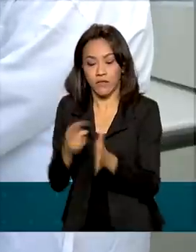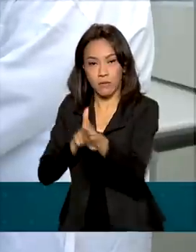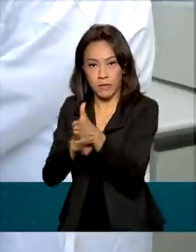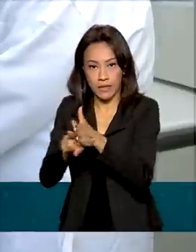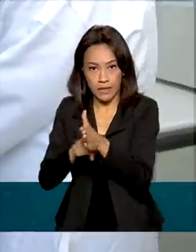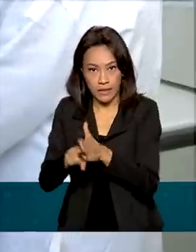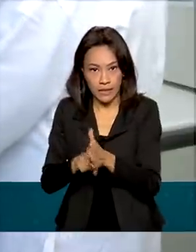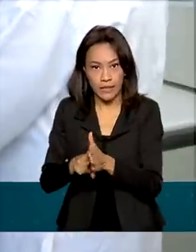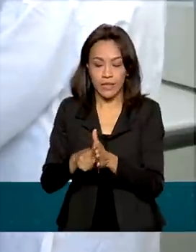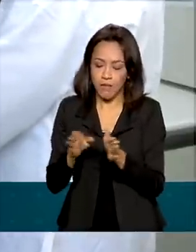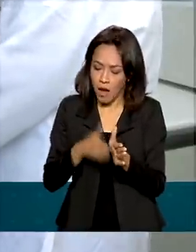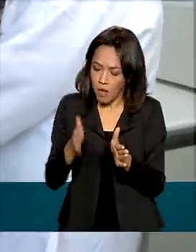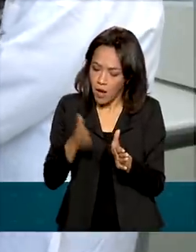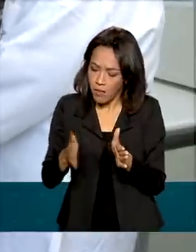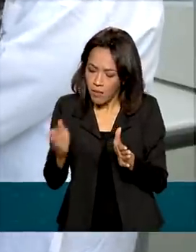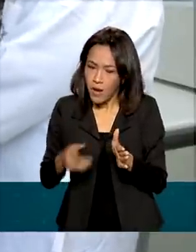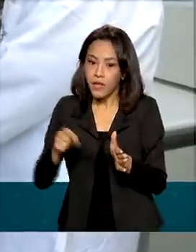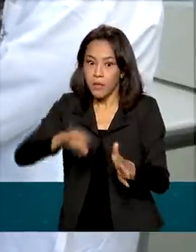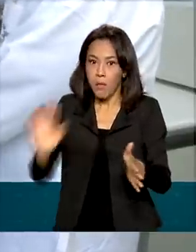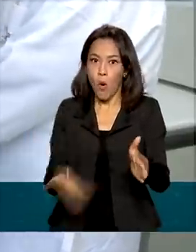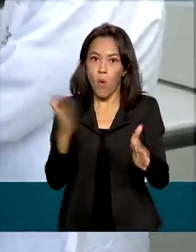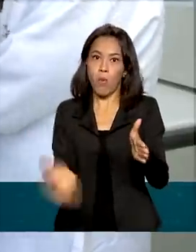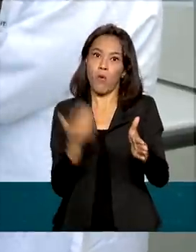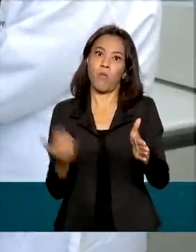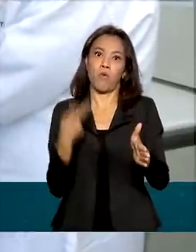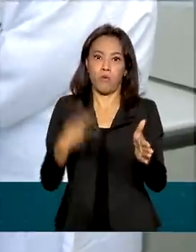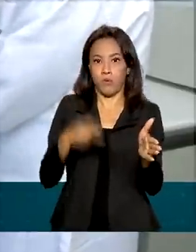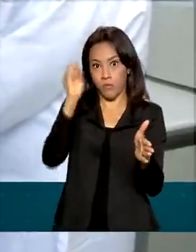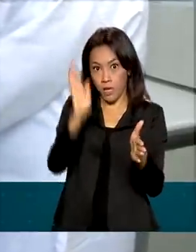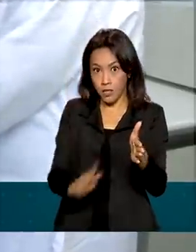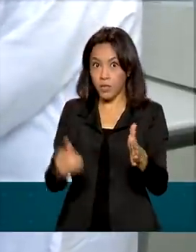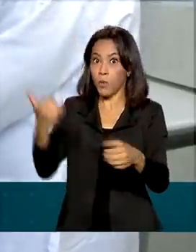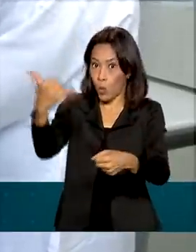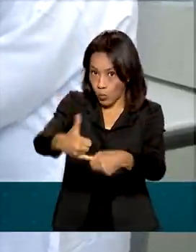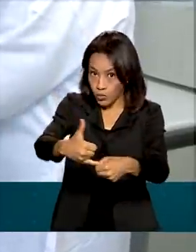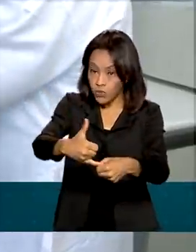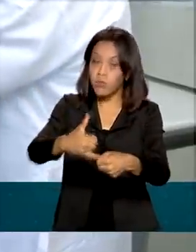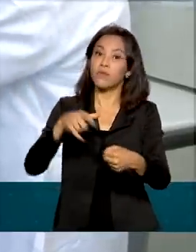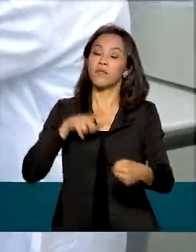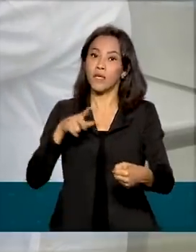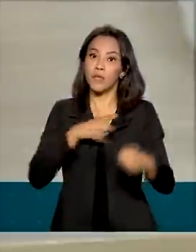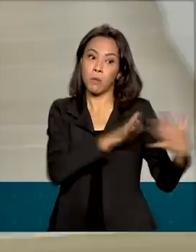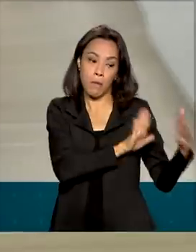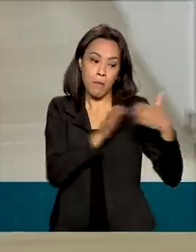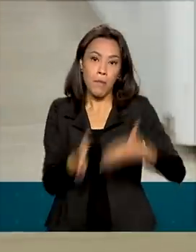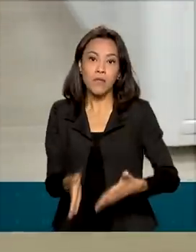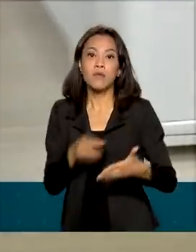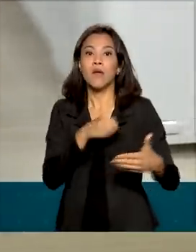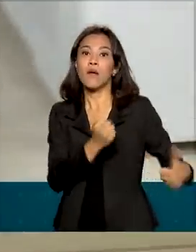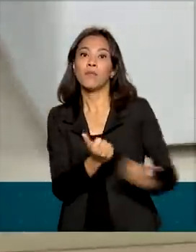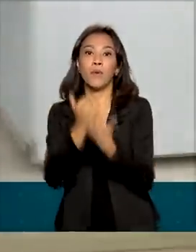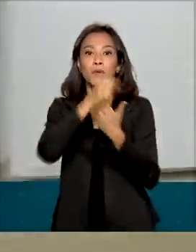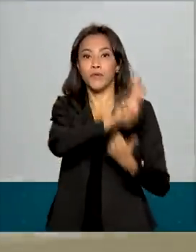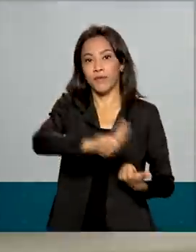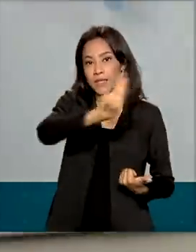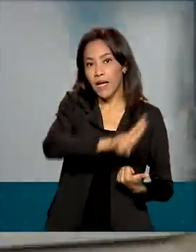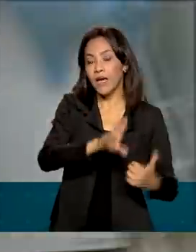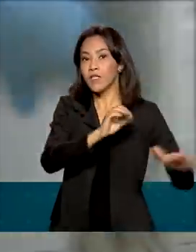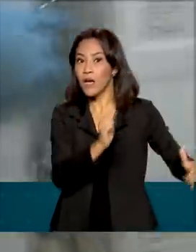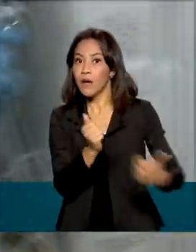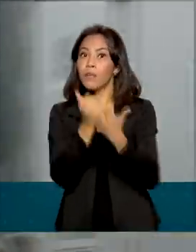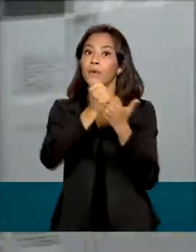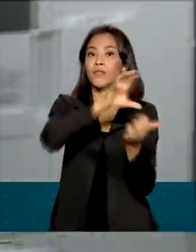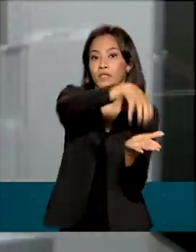desenvolvimento e a produção do combustível no país, incluindo a participação de universidades, agências reguladoras e